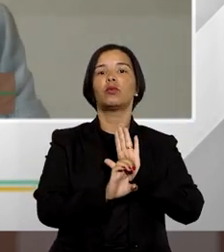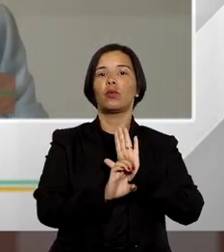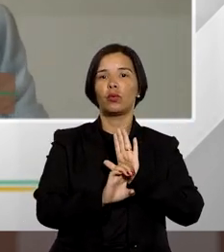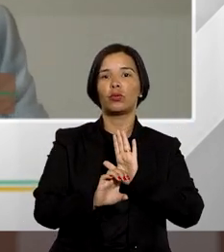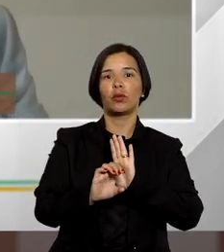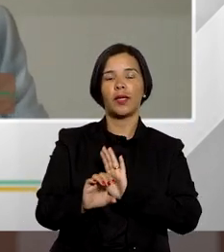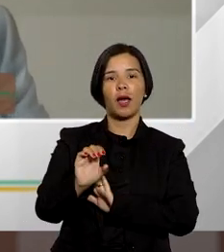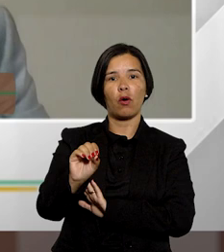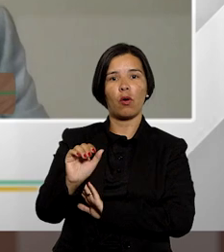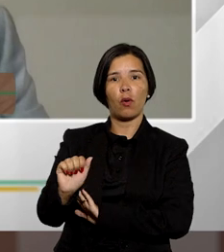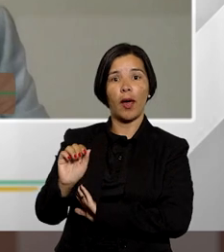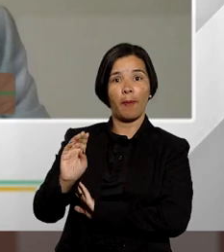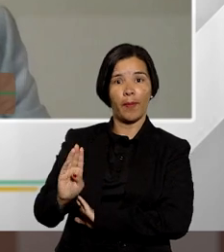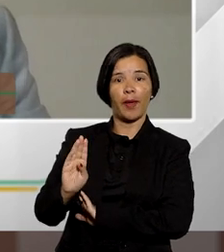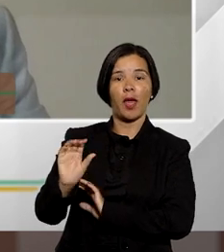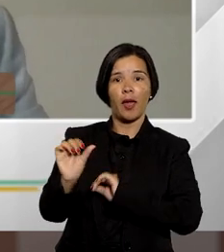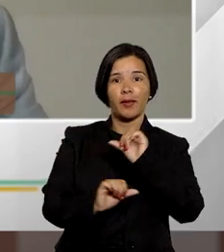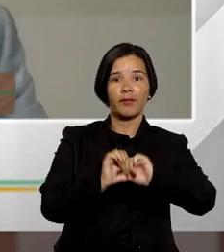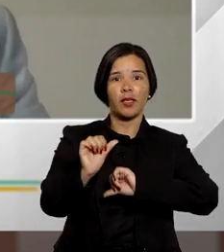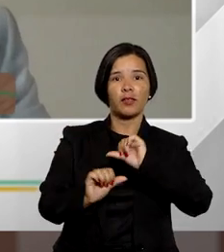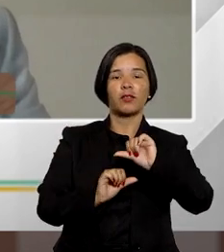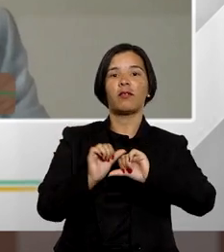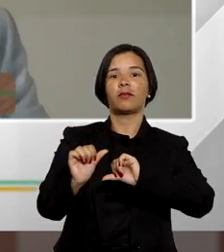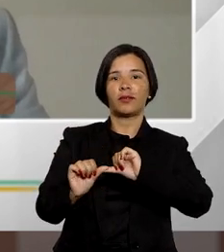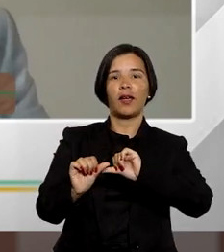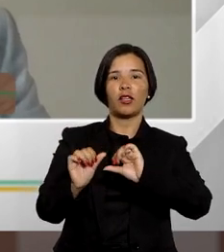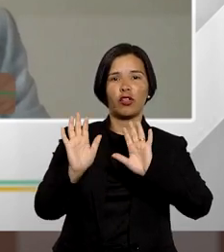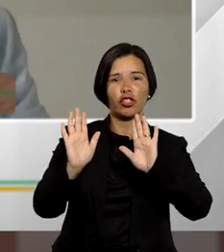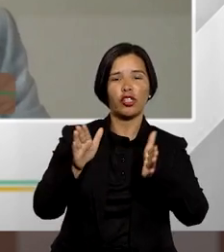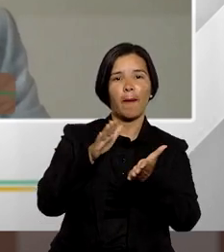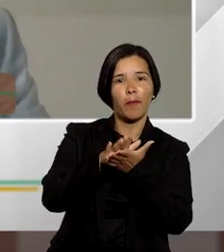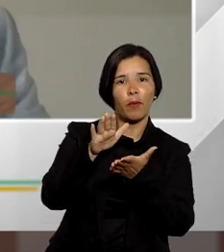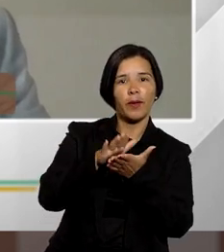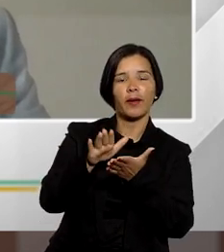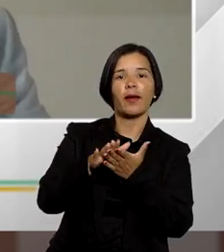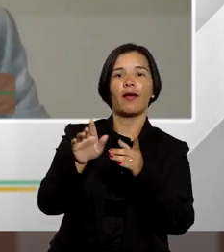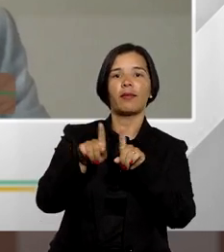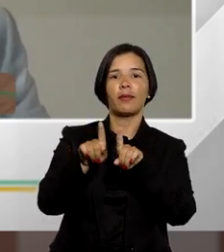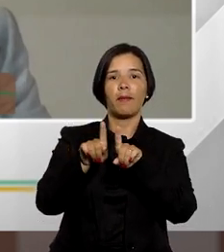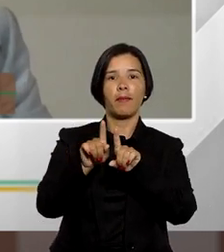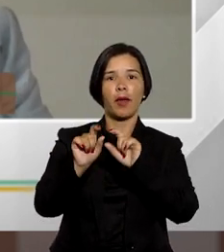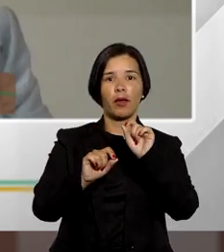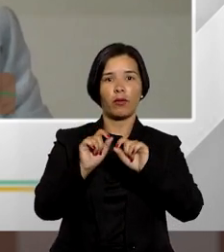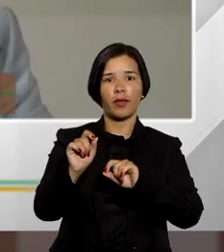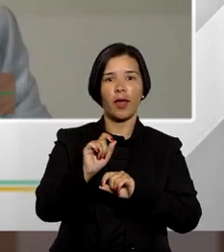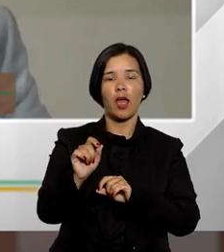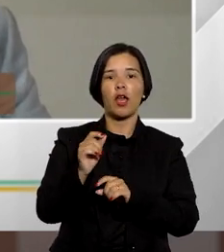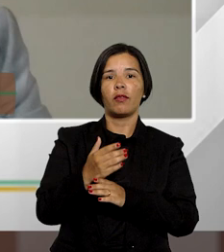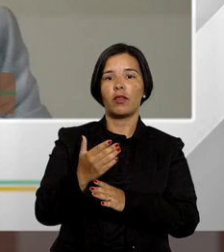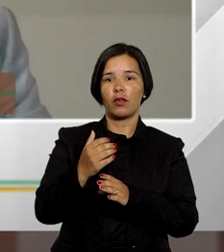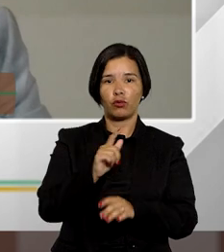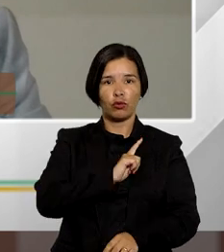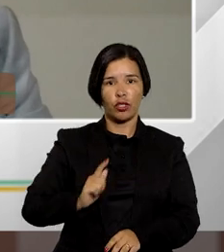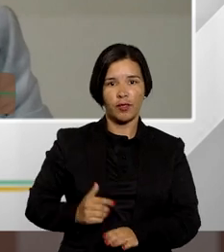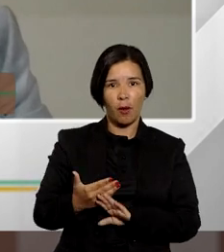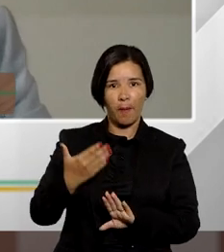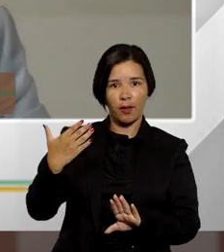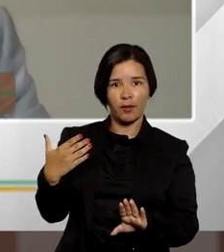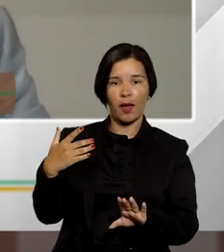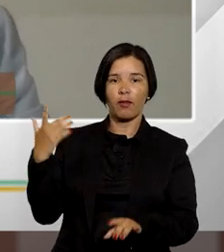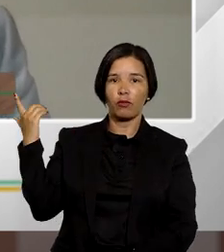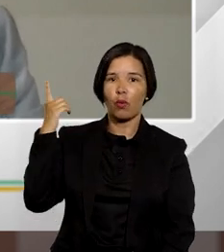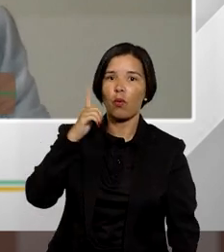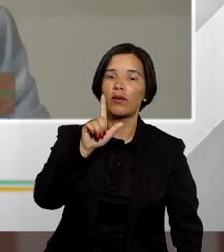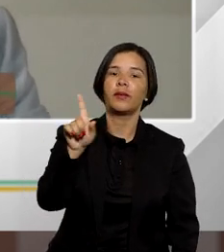que foi uma legislação sancionada e é publicada e editada no ano passado também foi uma grande